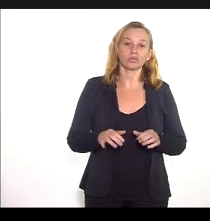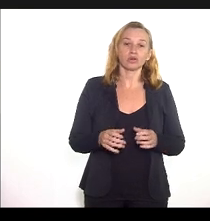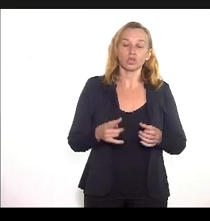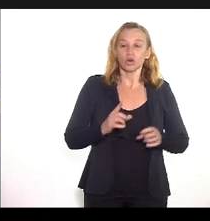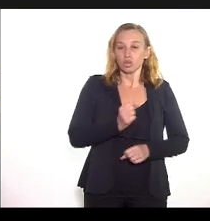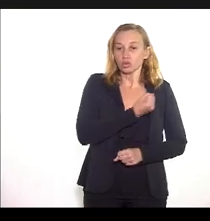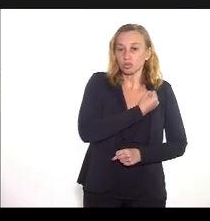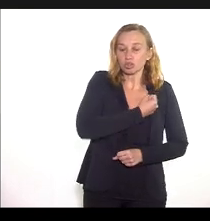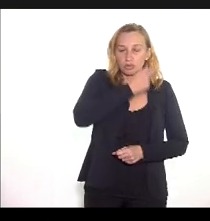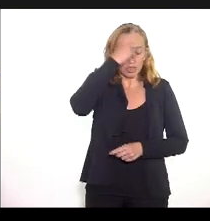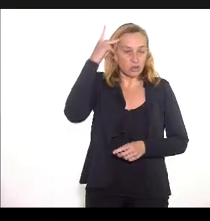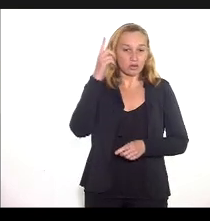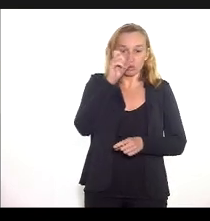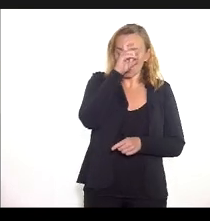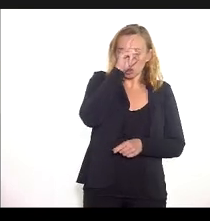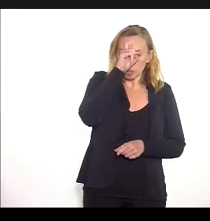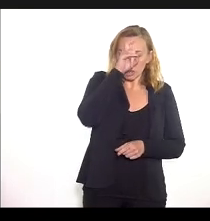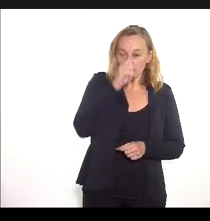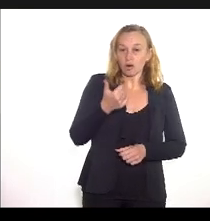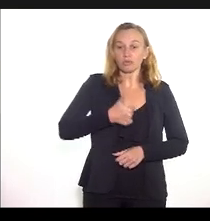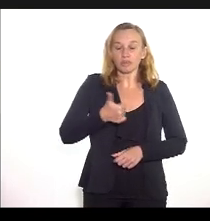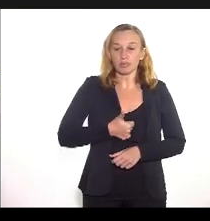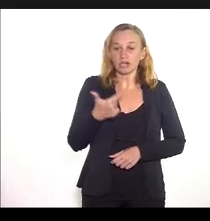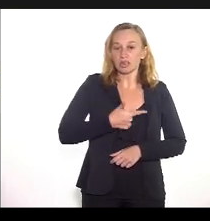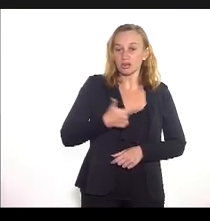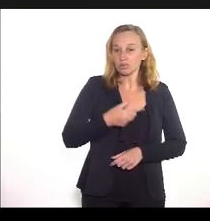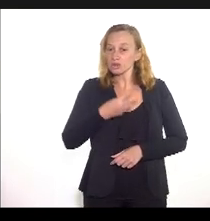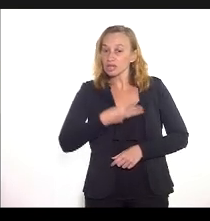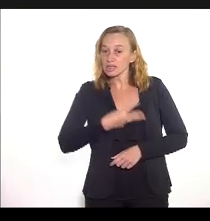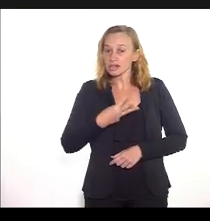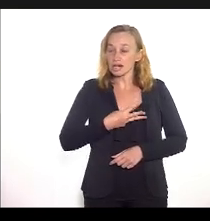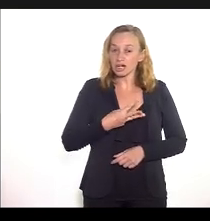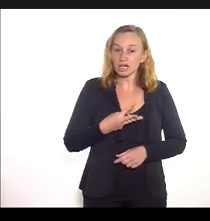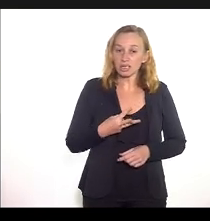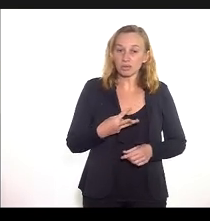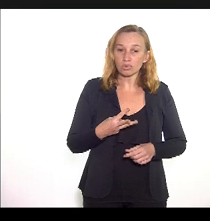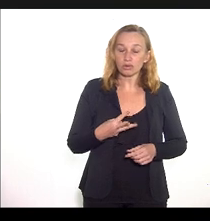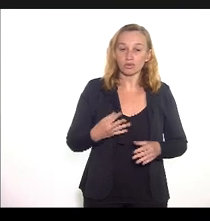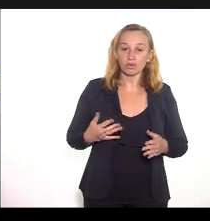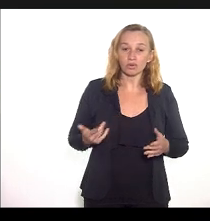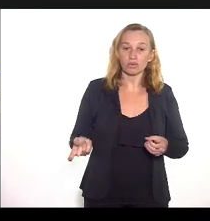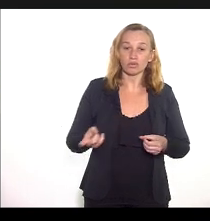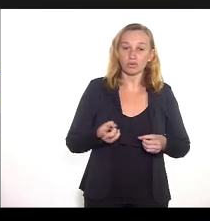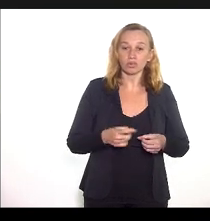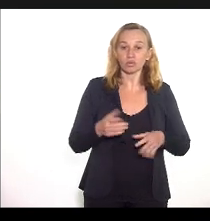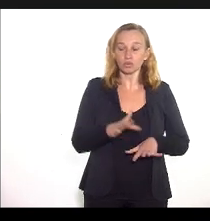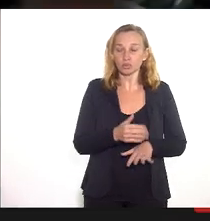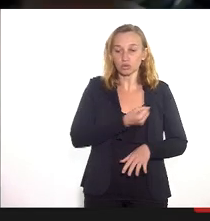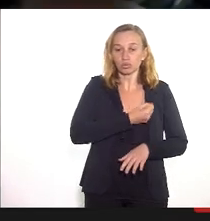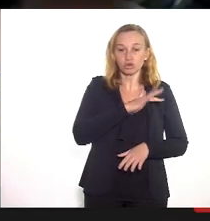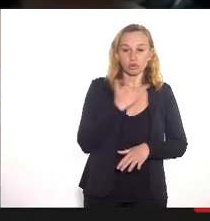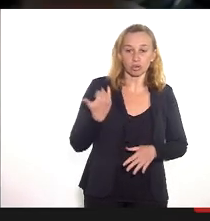No terceiro gráfico, na primeira, na segunda e na terceira onda, o número de óbitos.